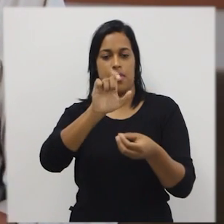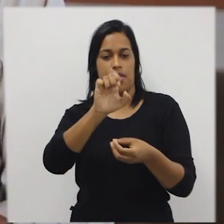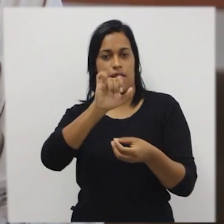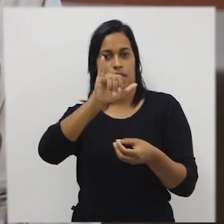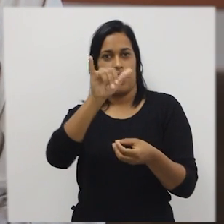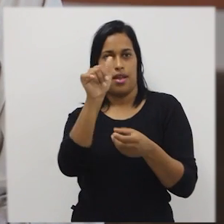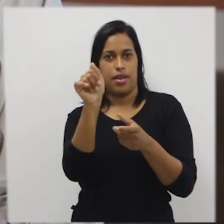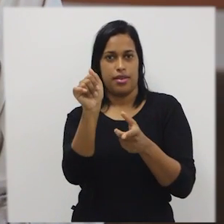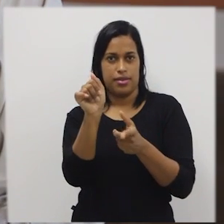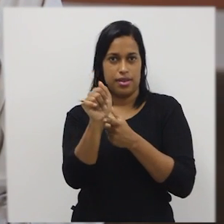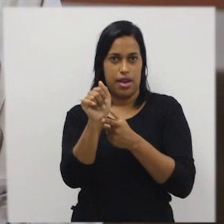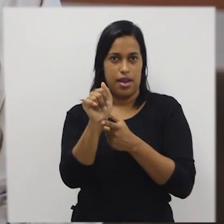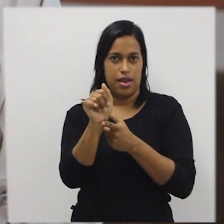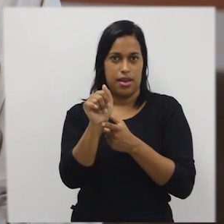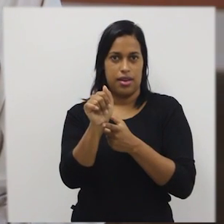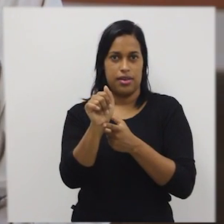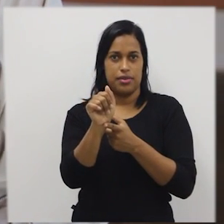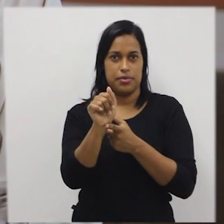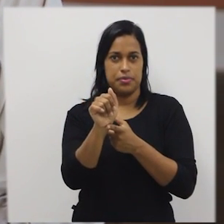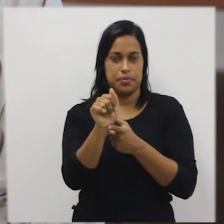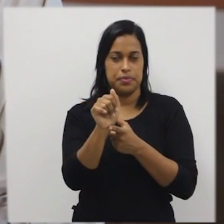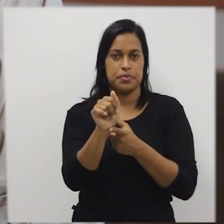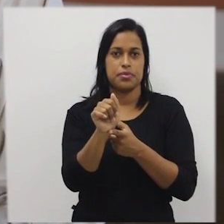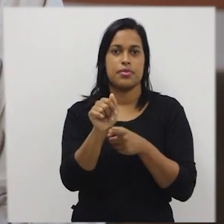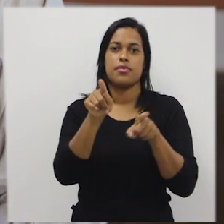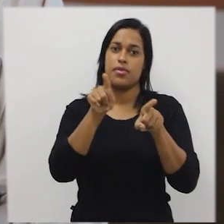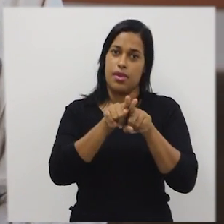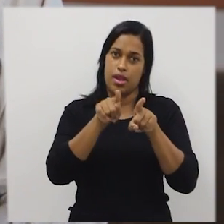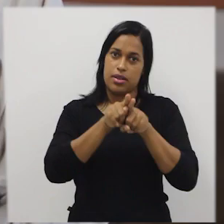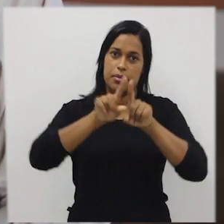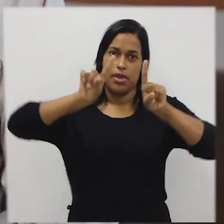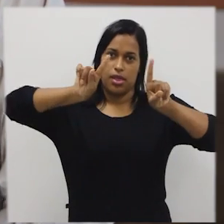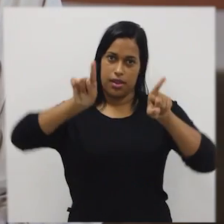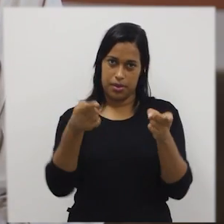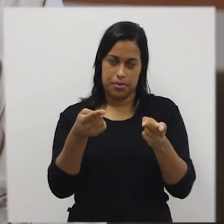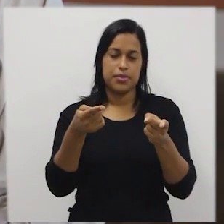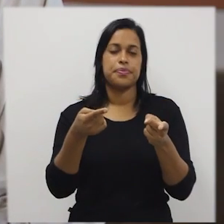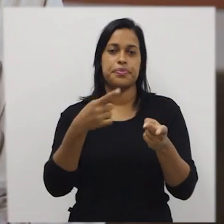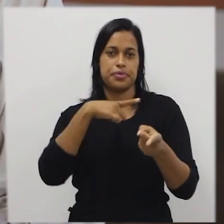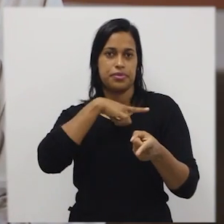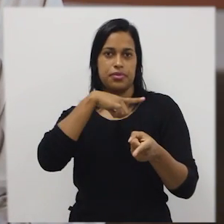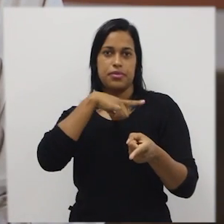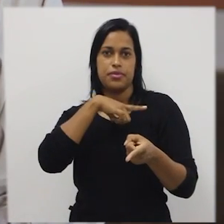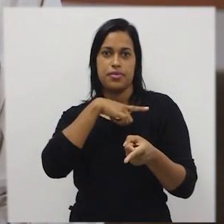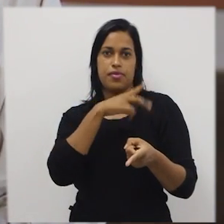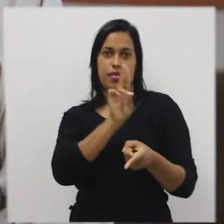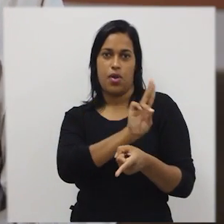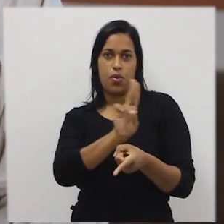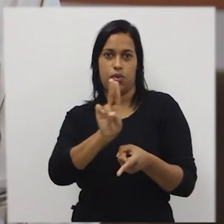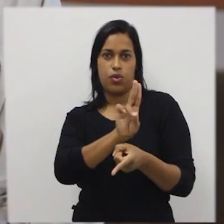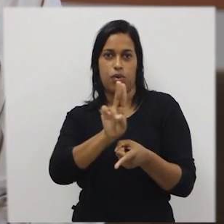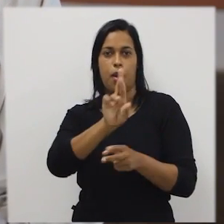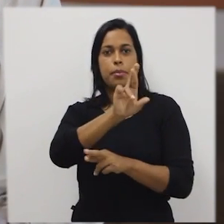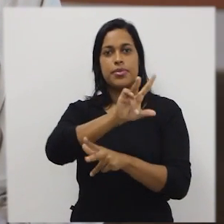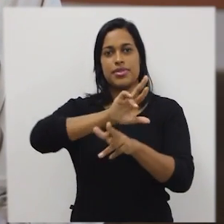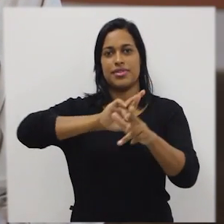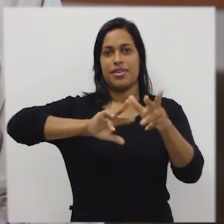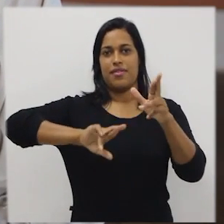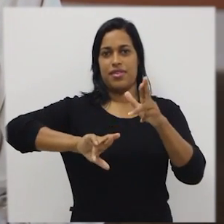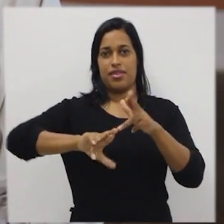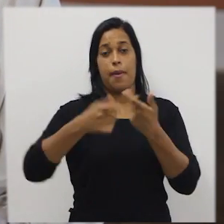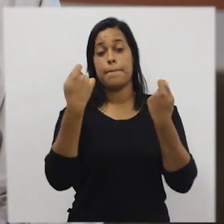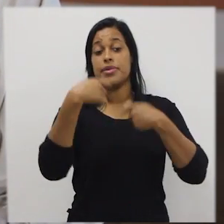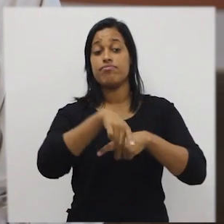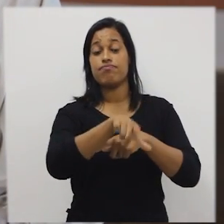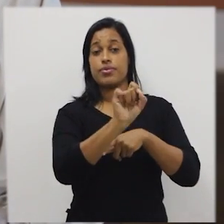Neste caso aí, é leia e entre parênteses, eu tenho o nome da variável. Eu vou definir o